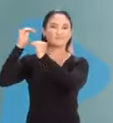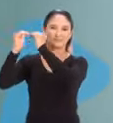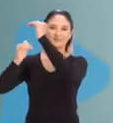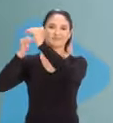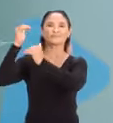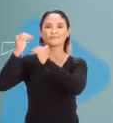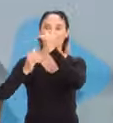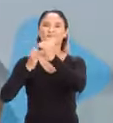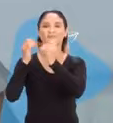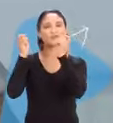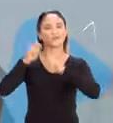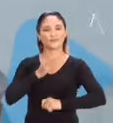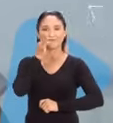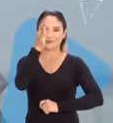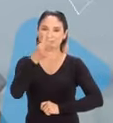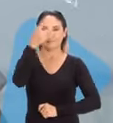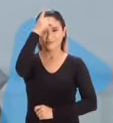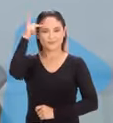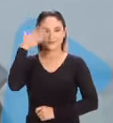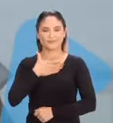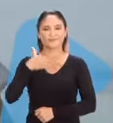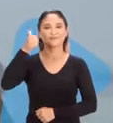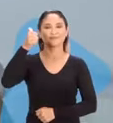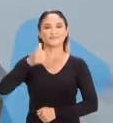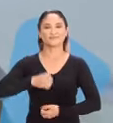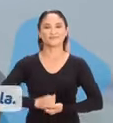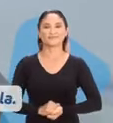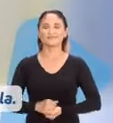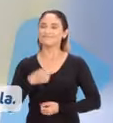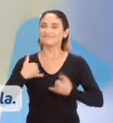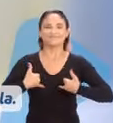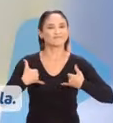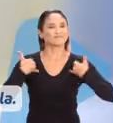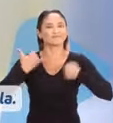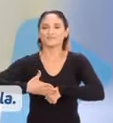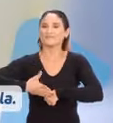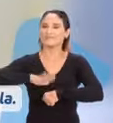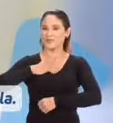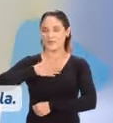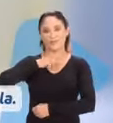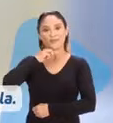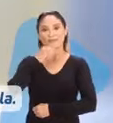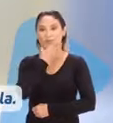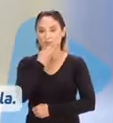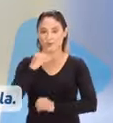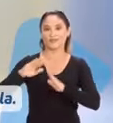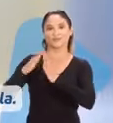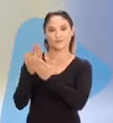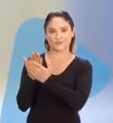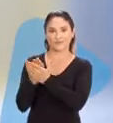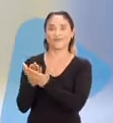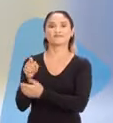desenvolve, forma pessoas melhores. Eu me orgulho demais para o meu neto estudar nessa